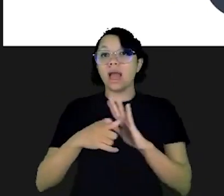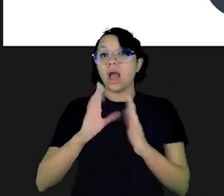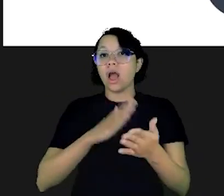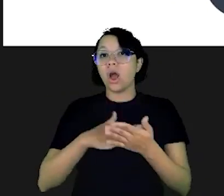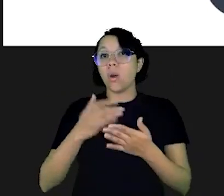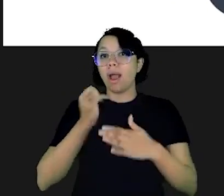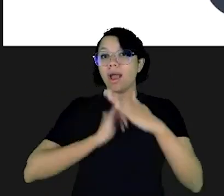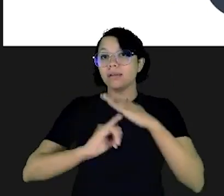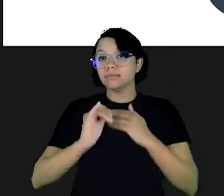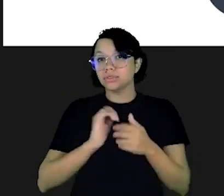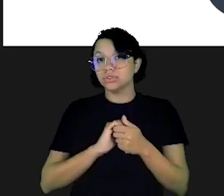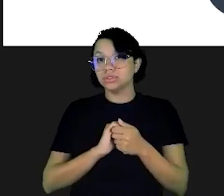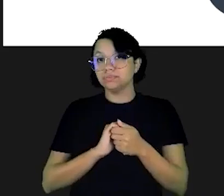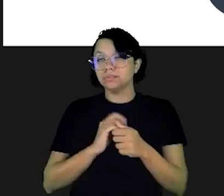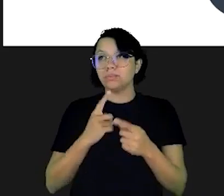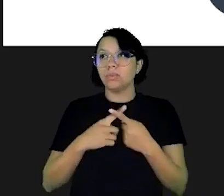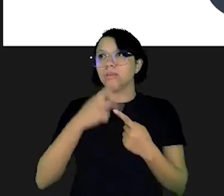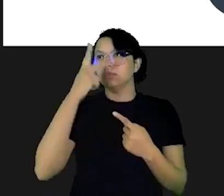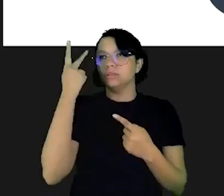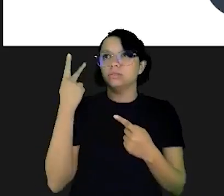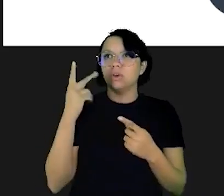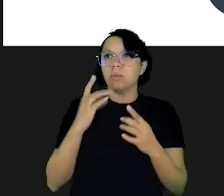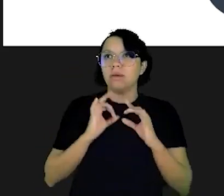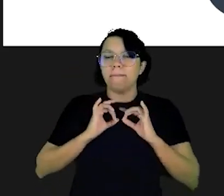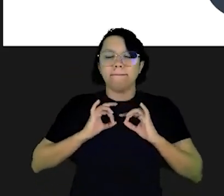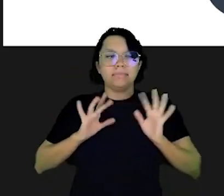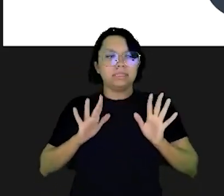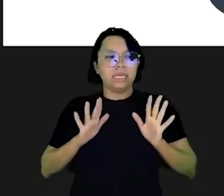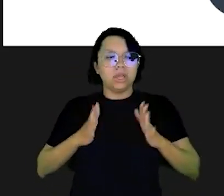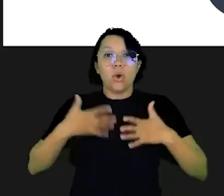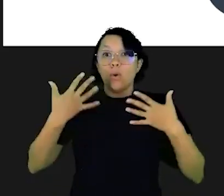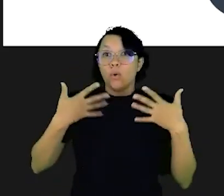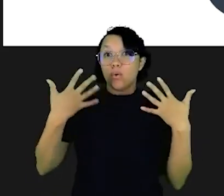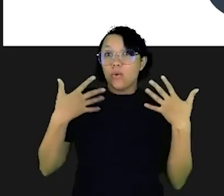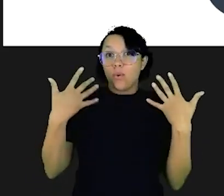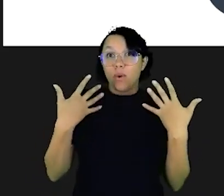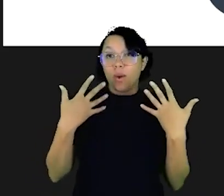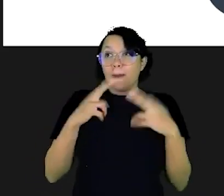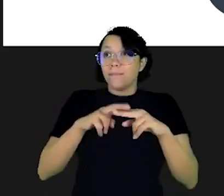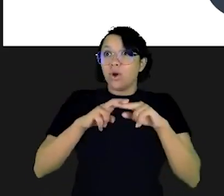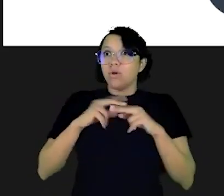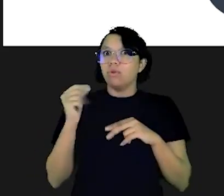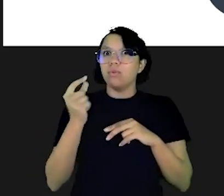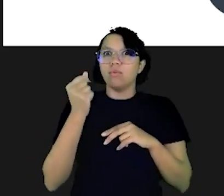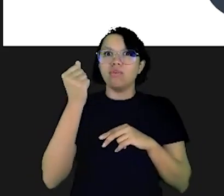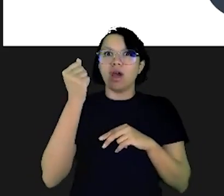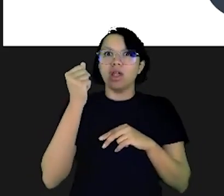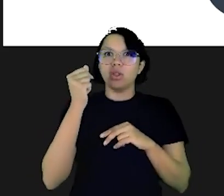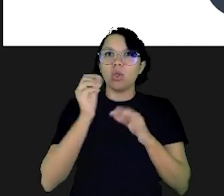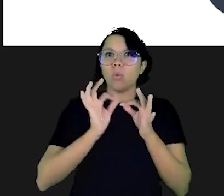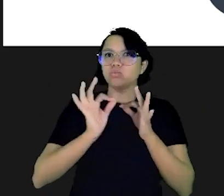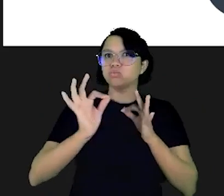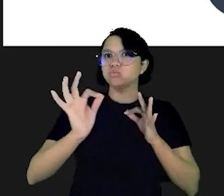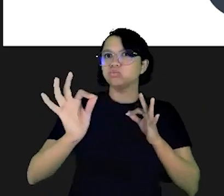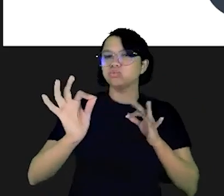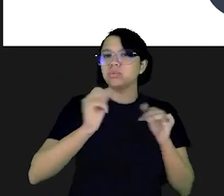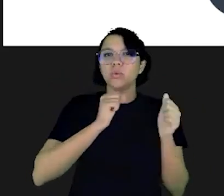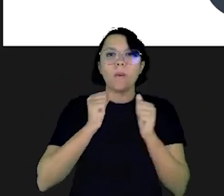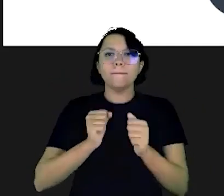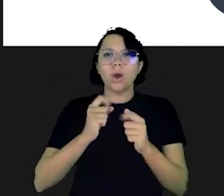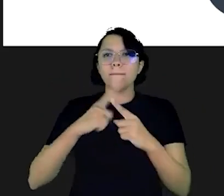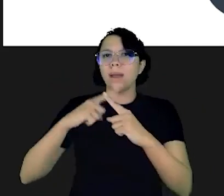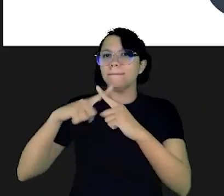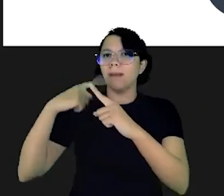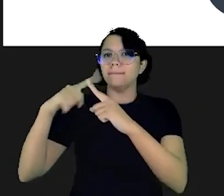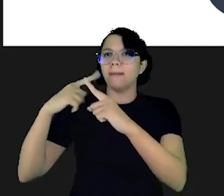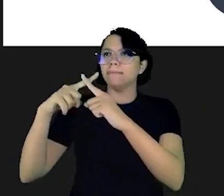bem aplicados. Agora, um detalhe. Antes de começar a investir, porque as pessoas se deixam, às vezes, empolgar pelo valor do